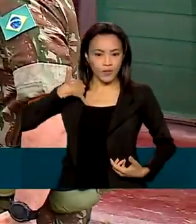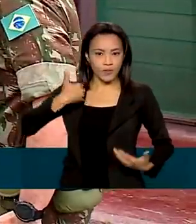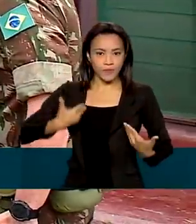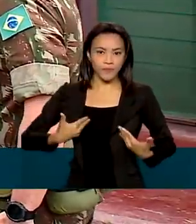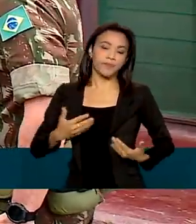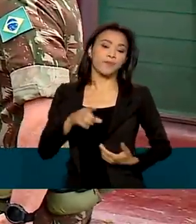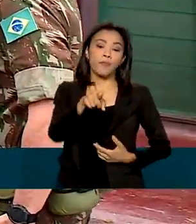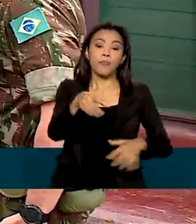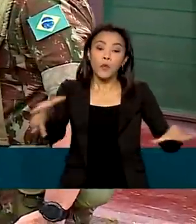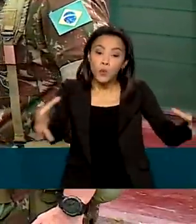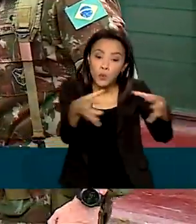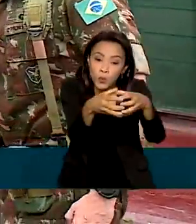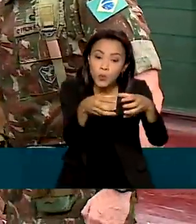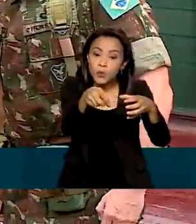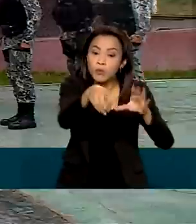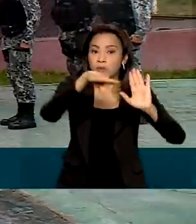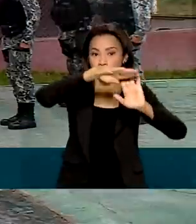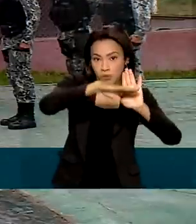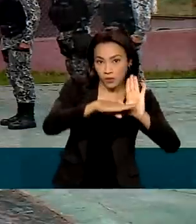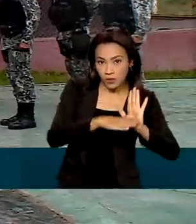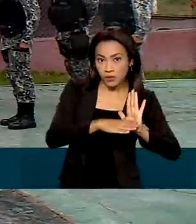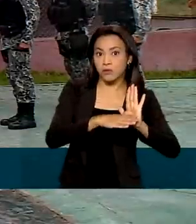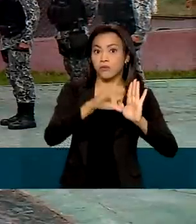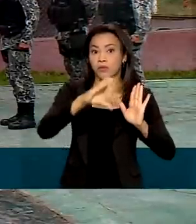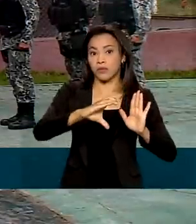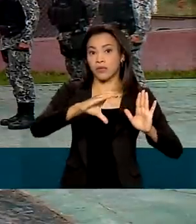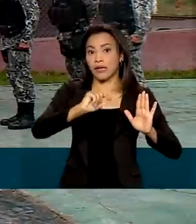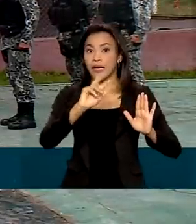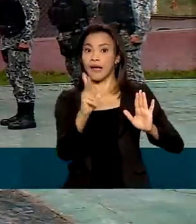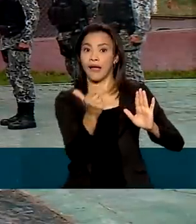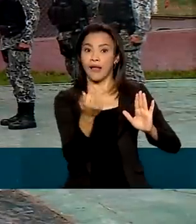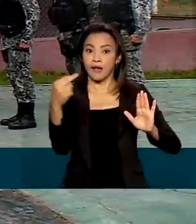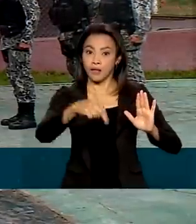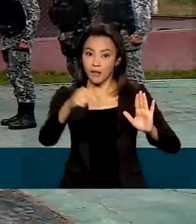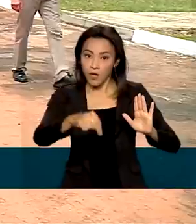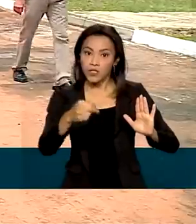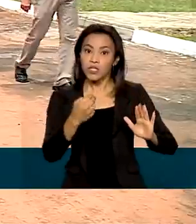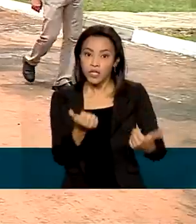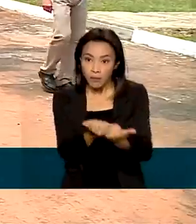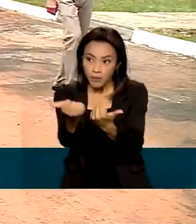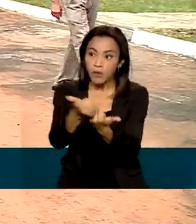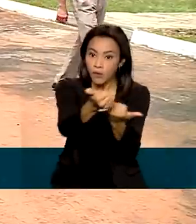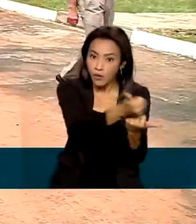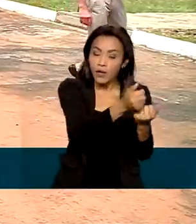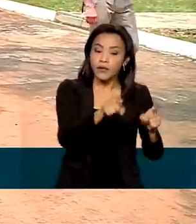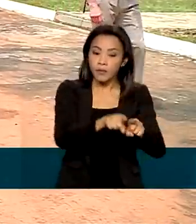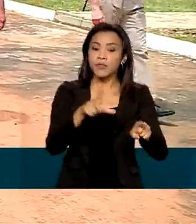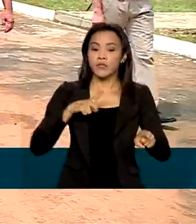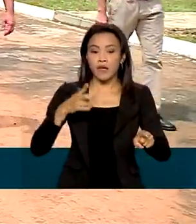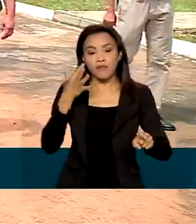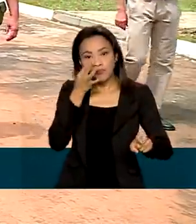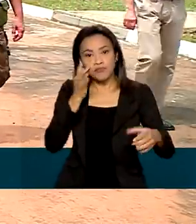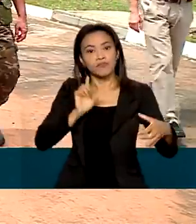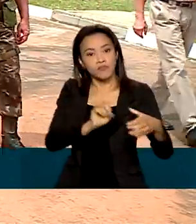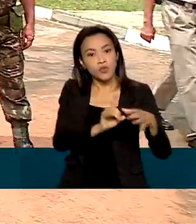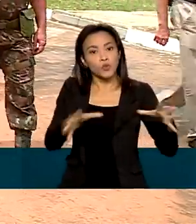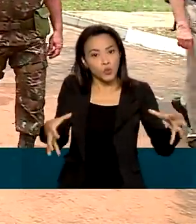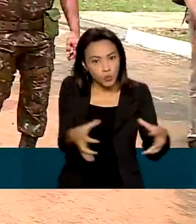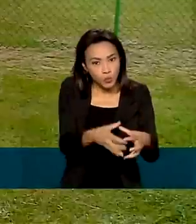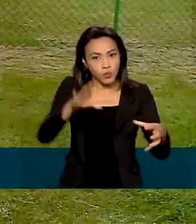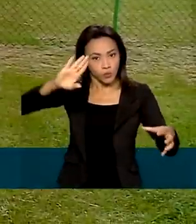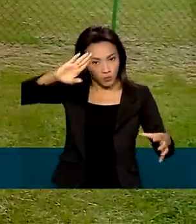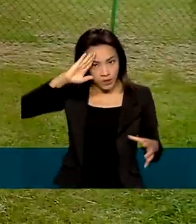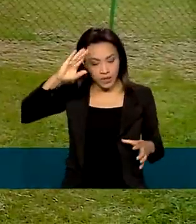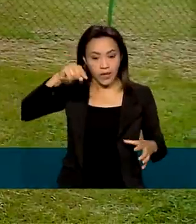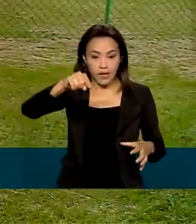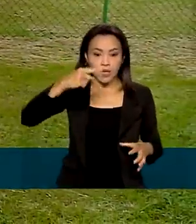Membros do programa Calha Norte, que propicia obras de infraestrutura na região amazônica, estiveram no pelotão para analisar futuras obras.